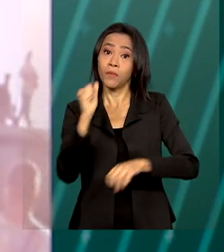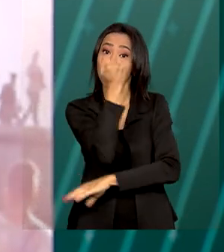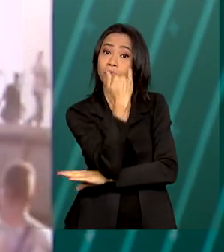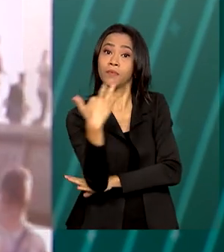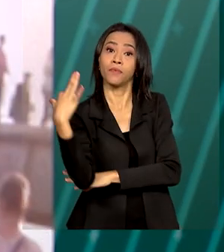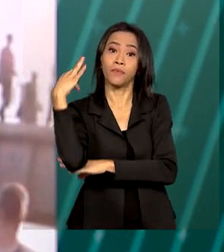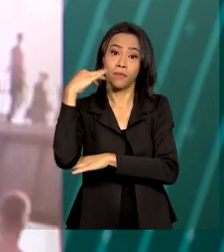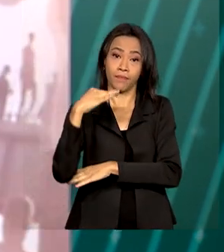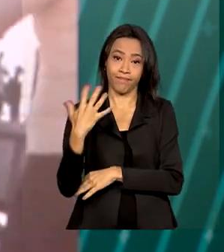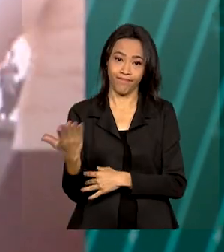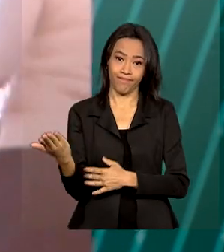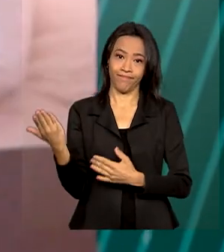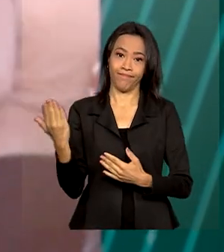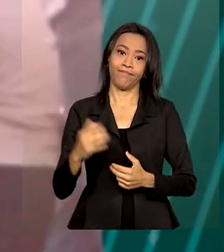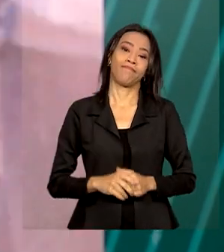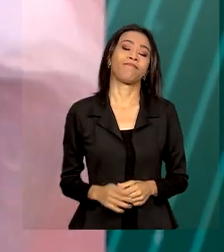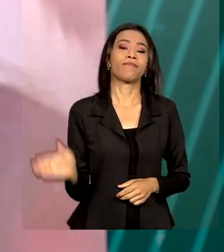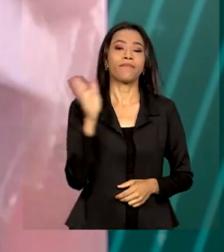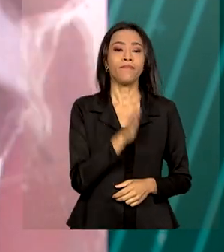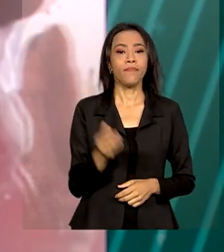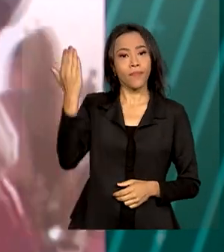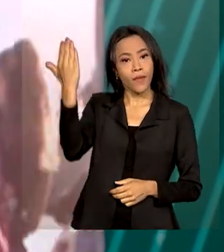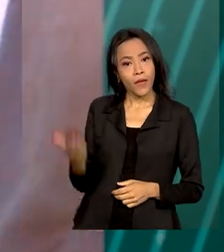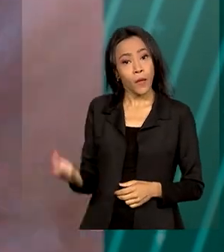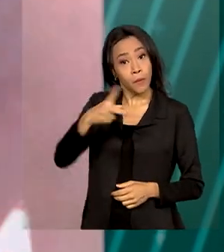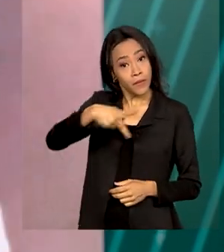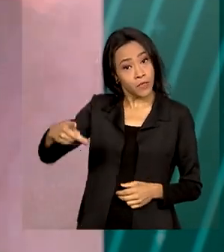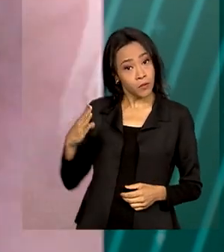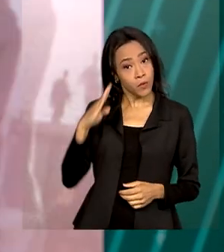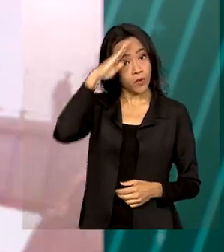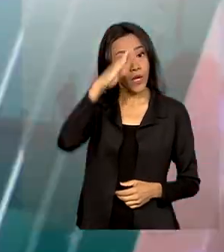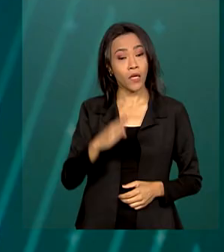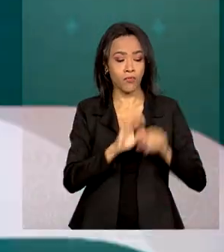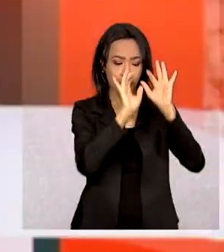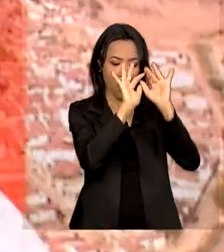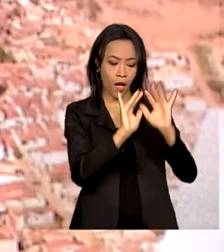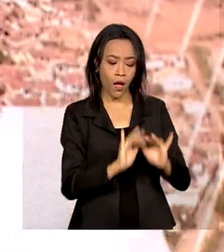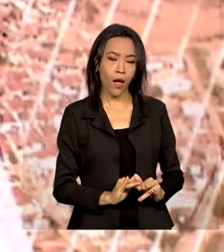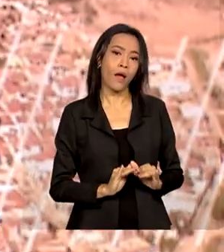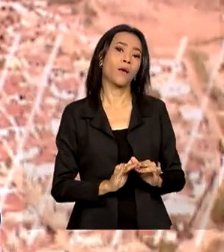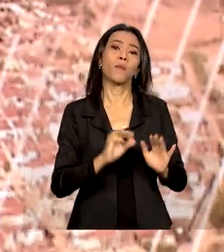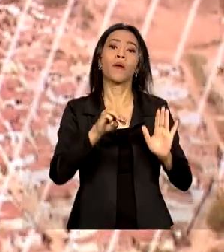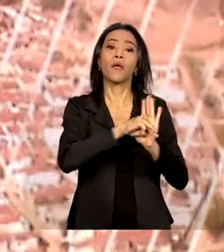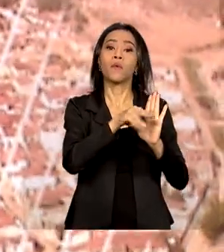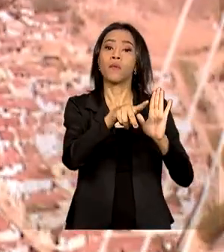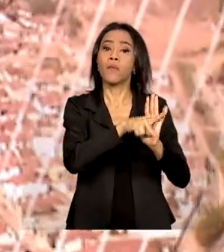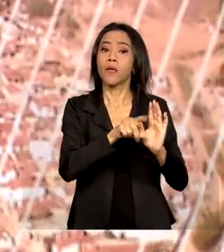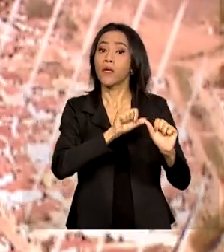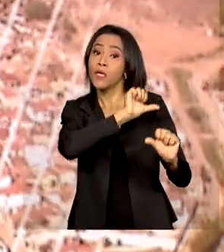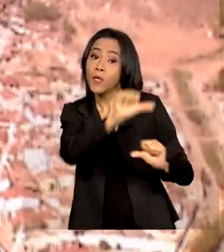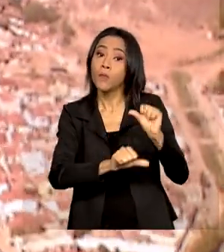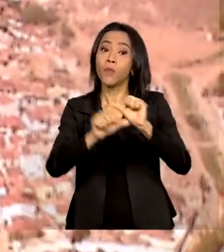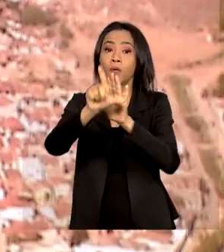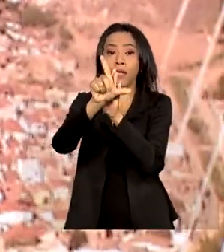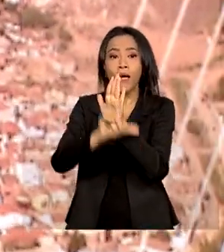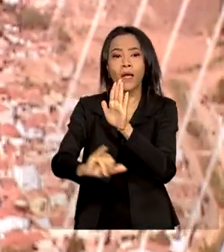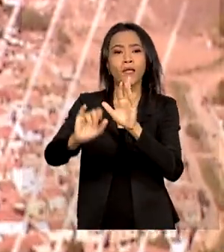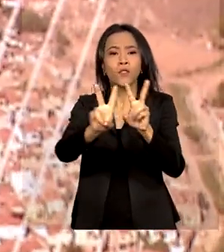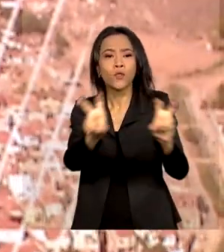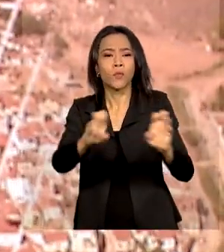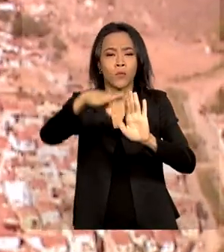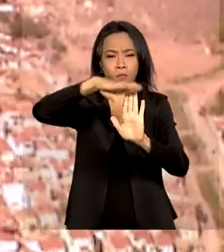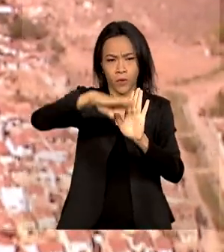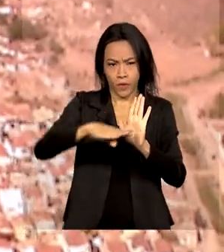O presidente Jair Bolsonaro editou uma medida provisória que altera a lei que institui o programa emergencial